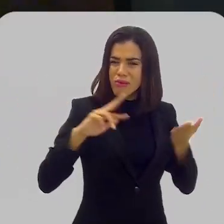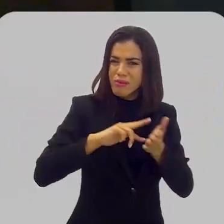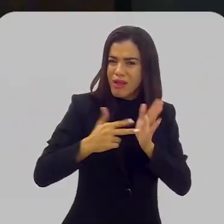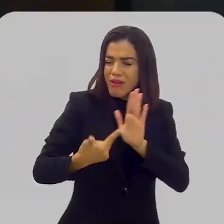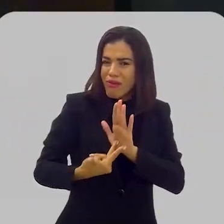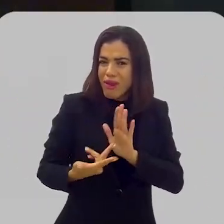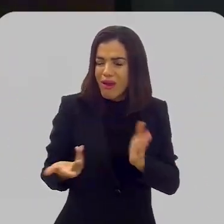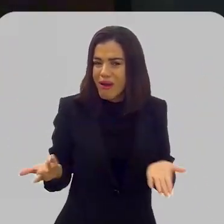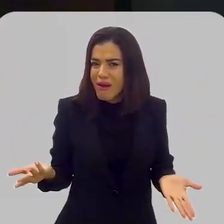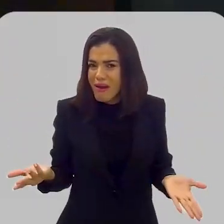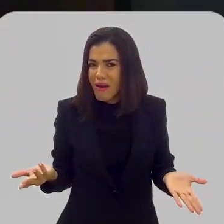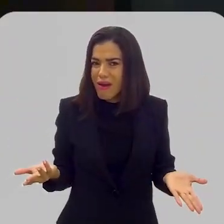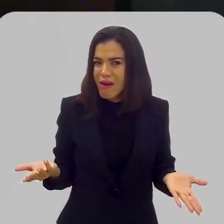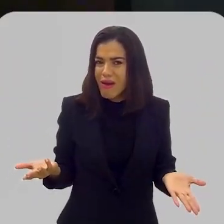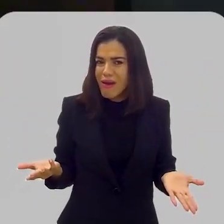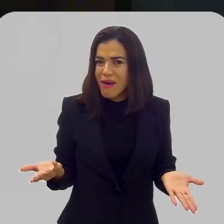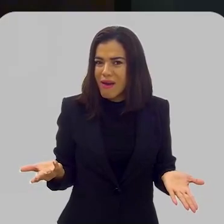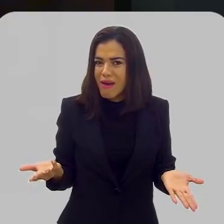Isto é,